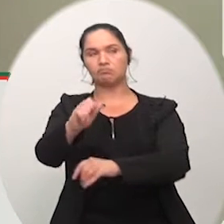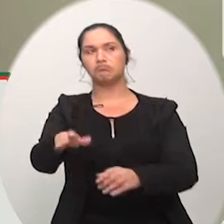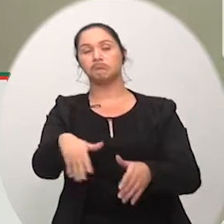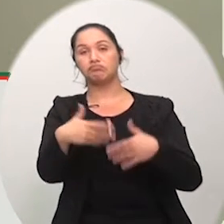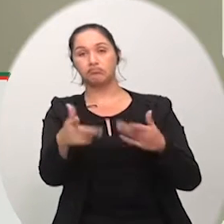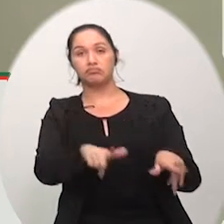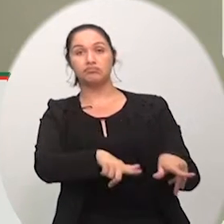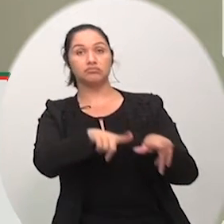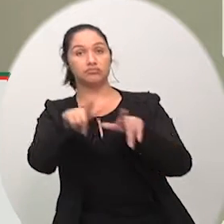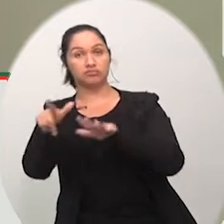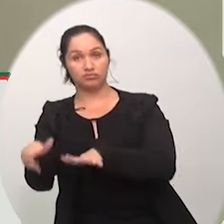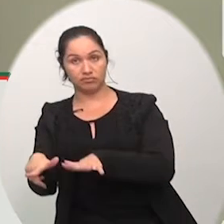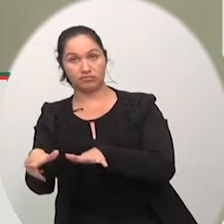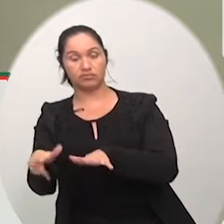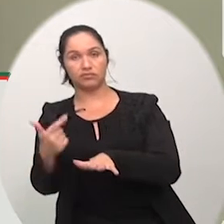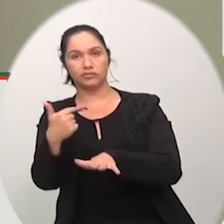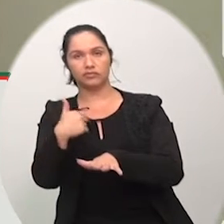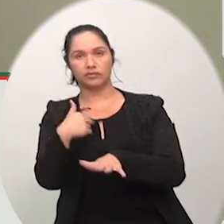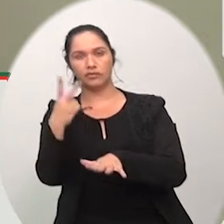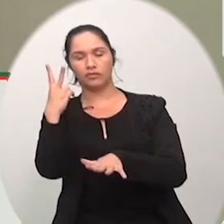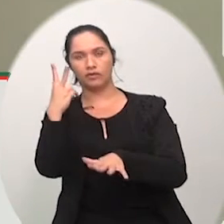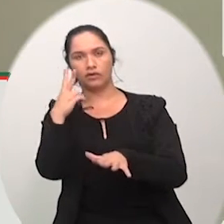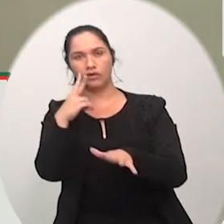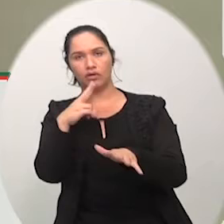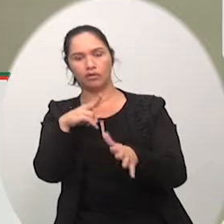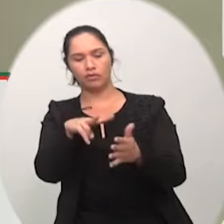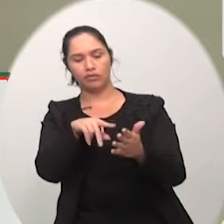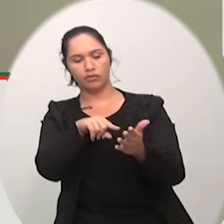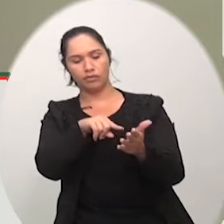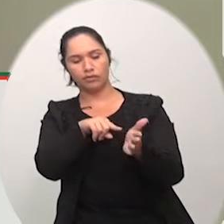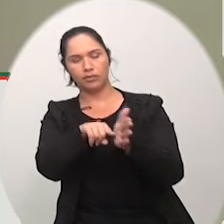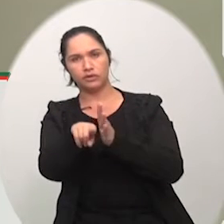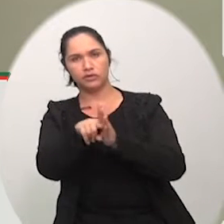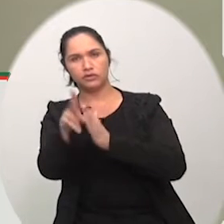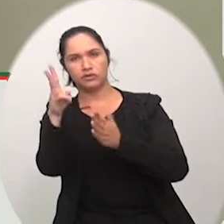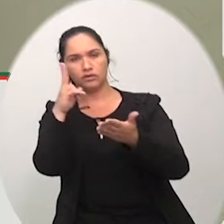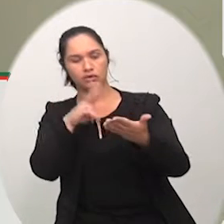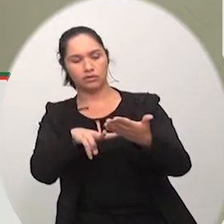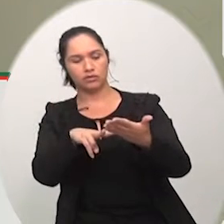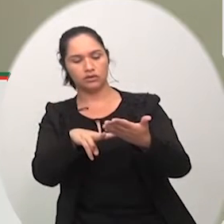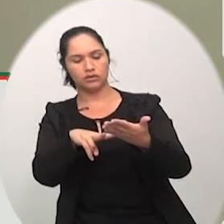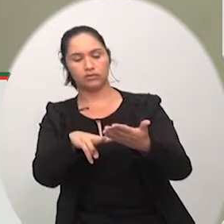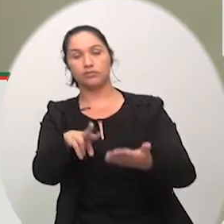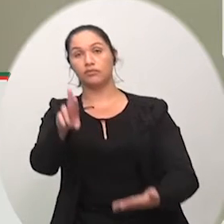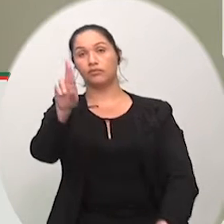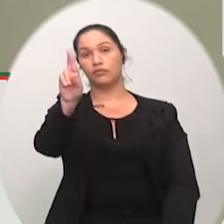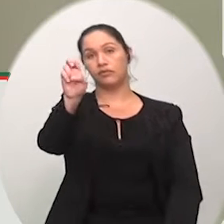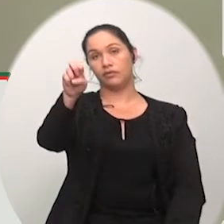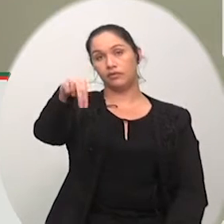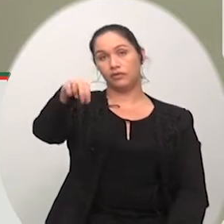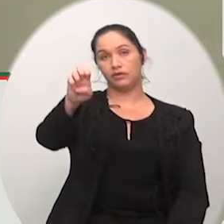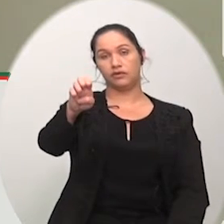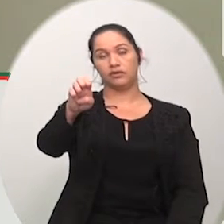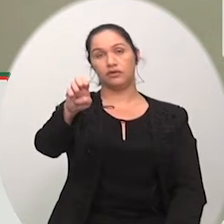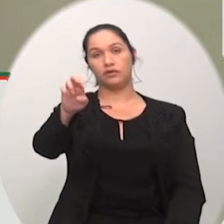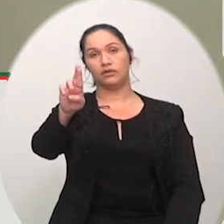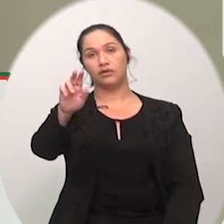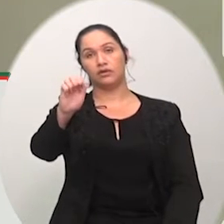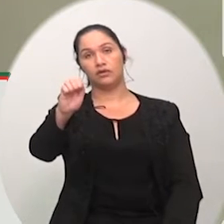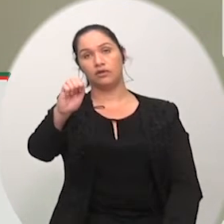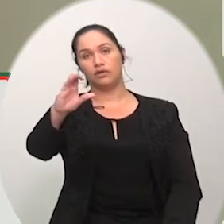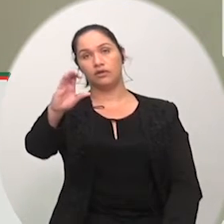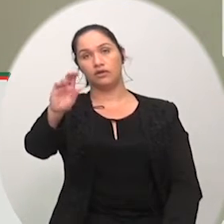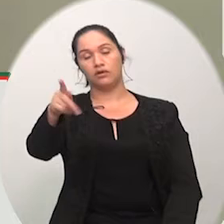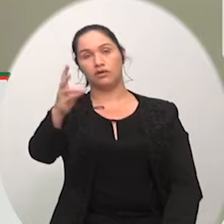do instituto René Rachou da Fiocruz ele fez uma pesquisa em